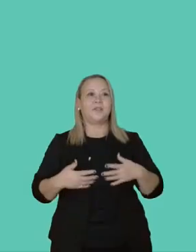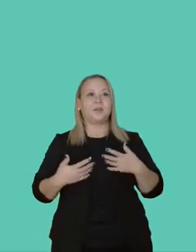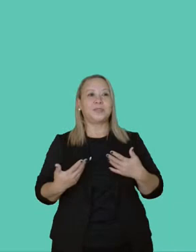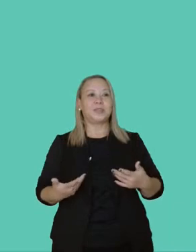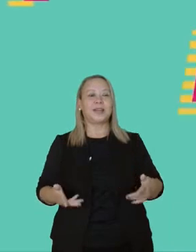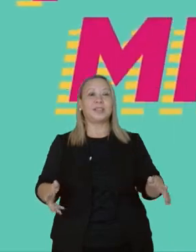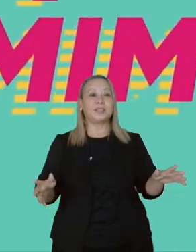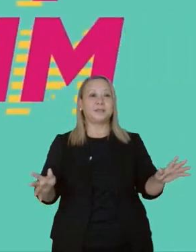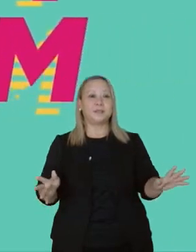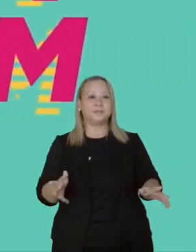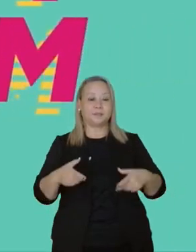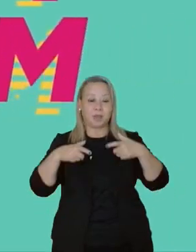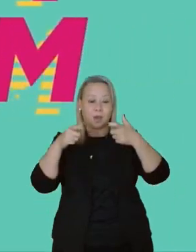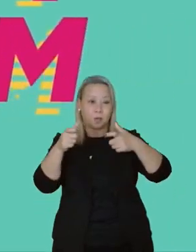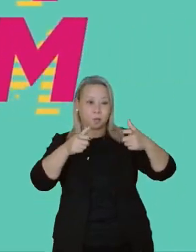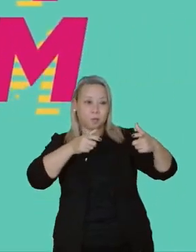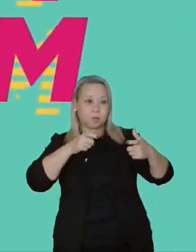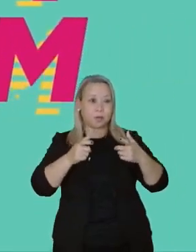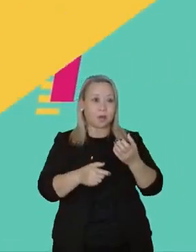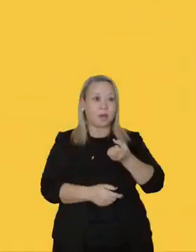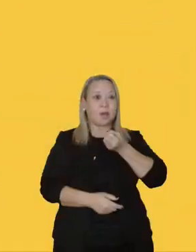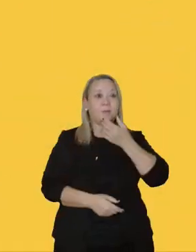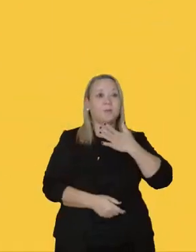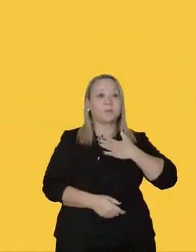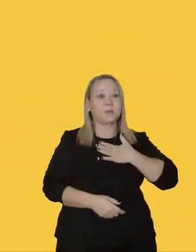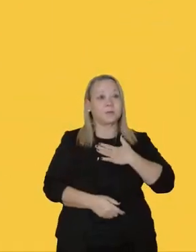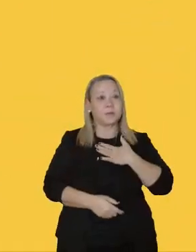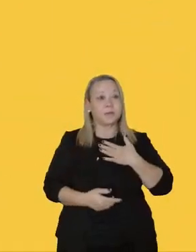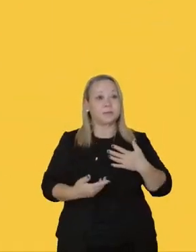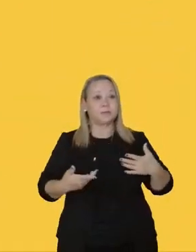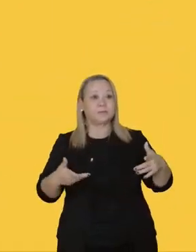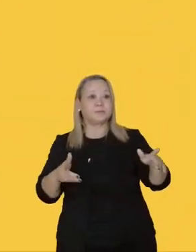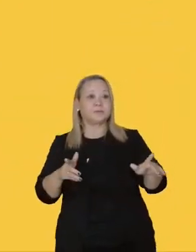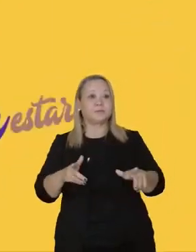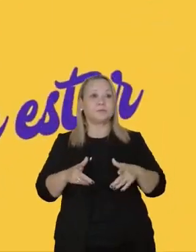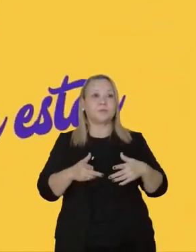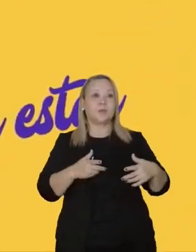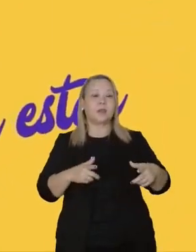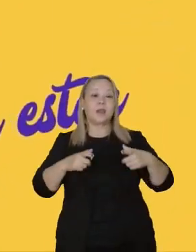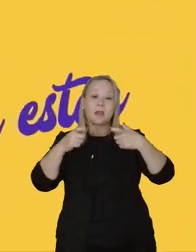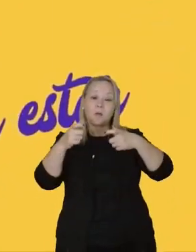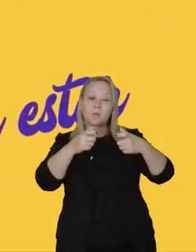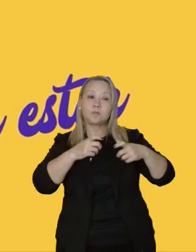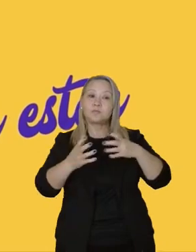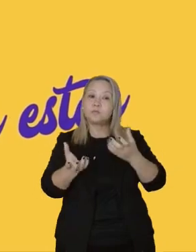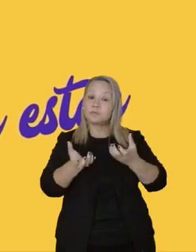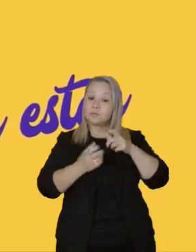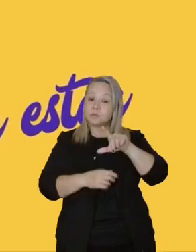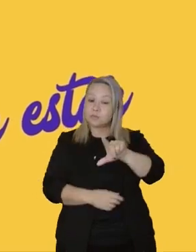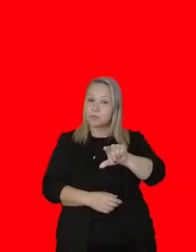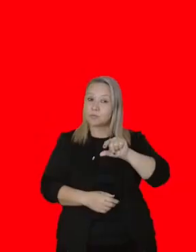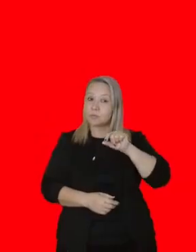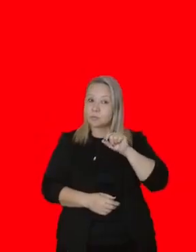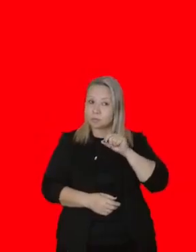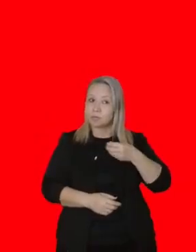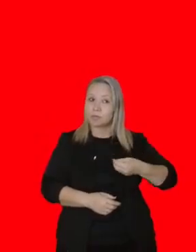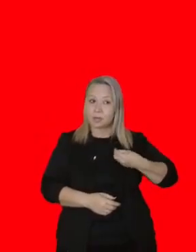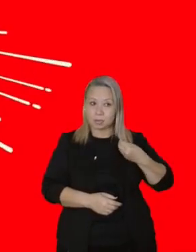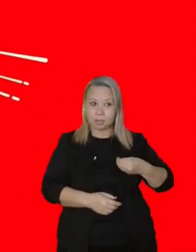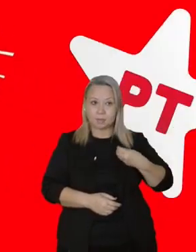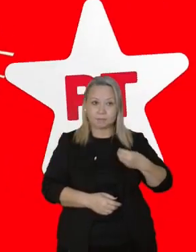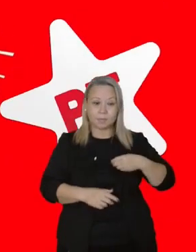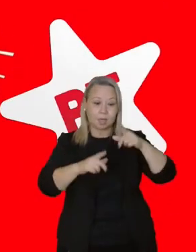O lugar que é bom pra mim É onde eu quiser estar A